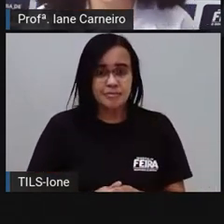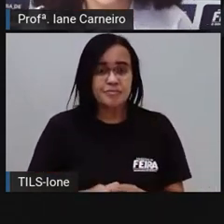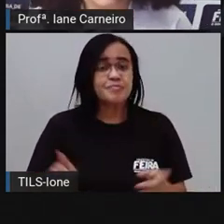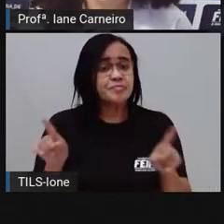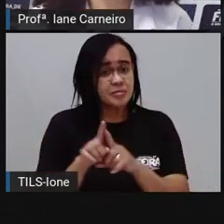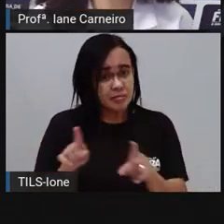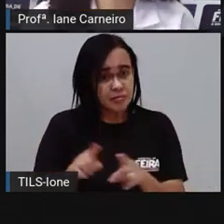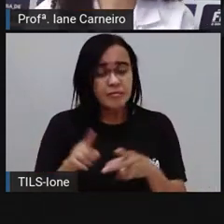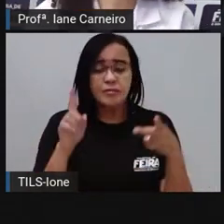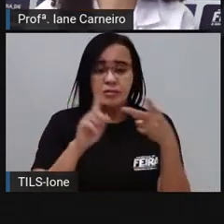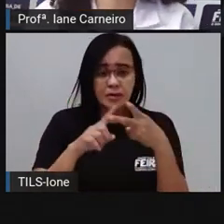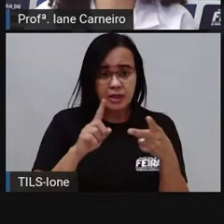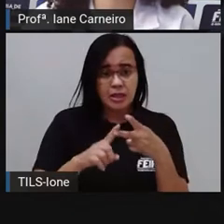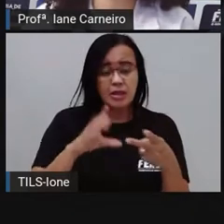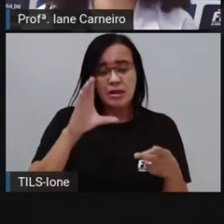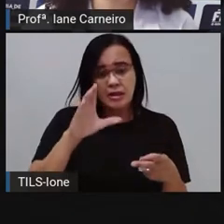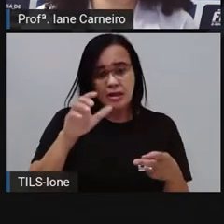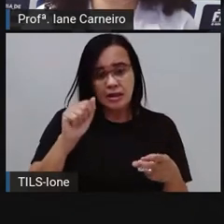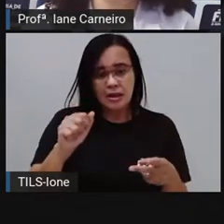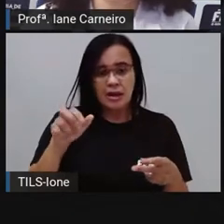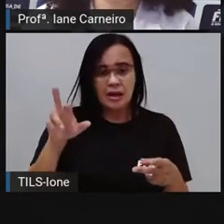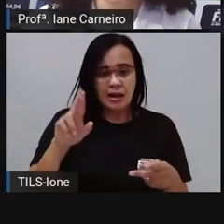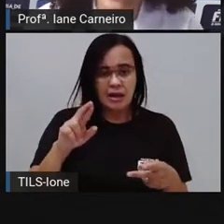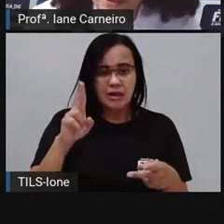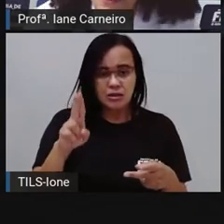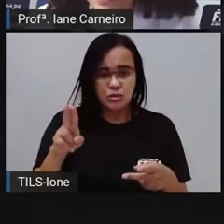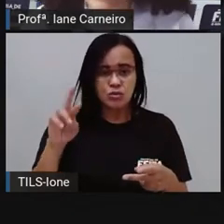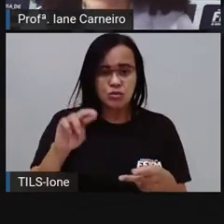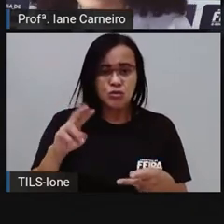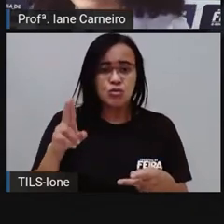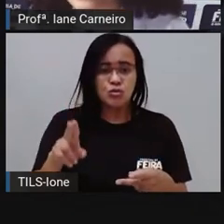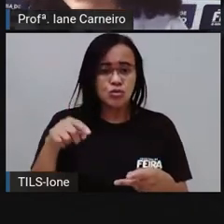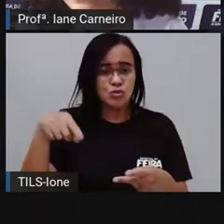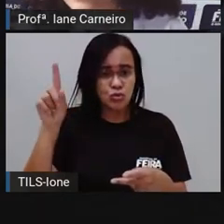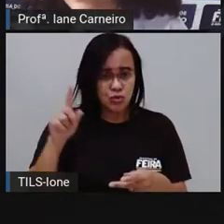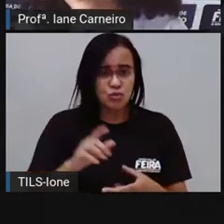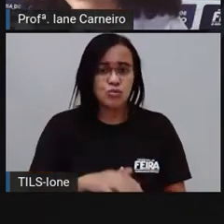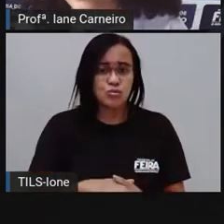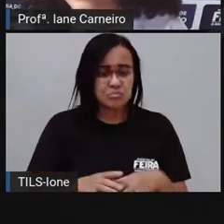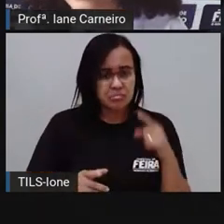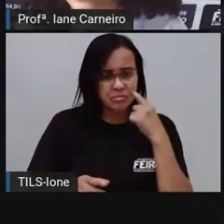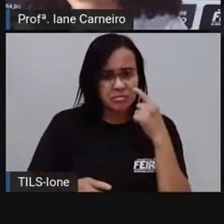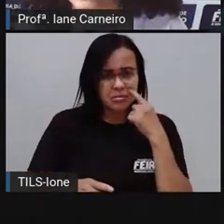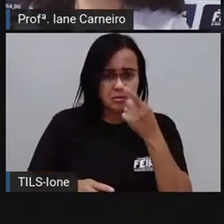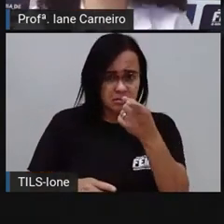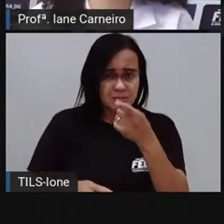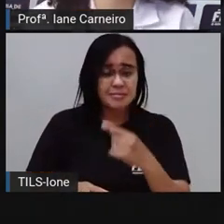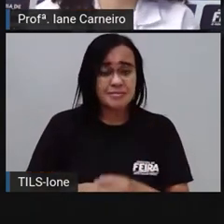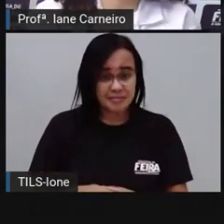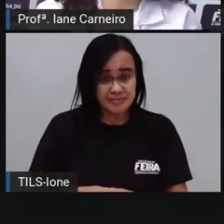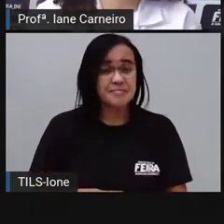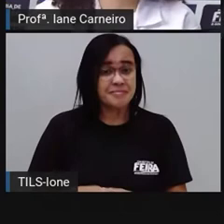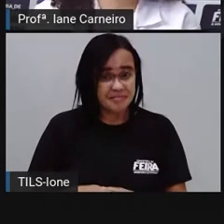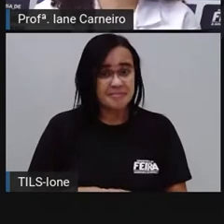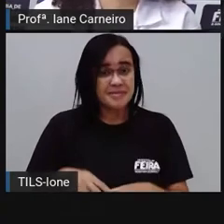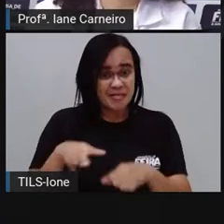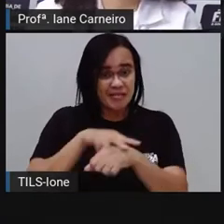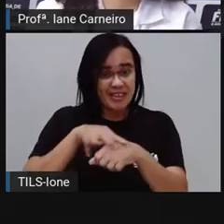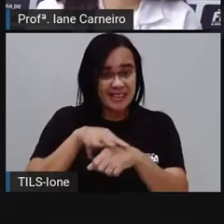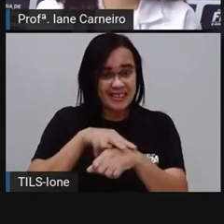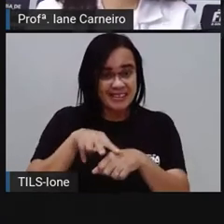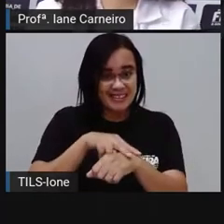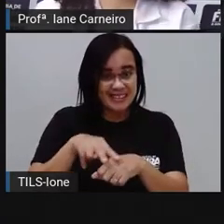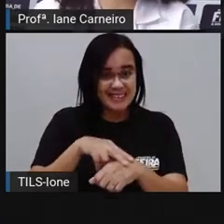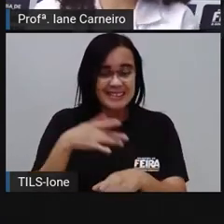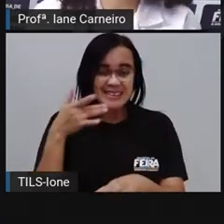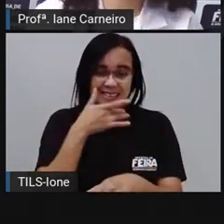né? Do vatapá, em que, deixa eu ver se a Prodriana trouxe ele. Acho que a Prodriana trouxe ele. Aqui o caruru, ó, que